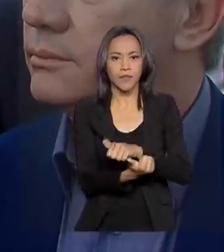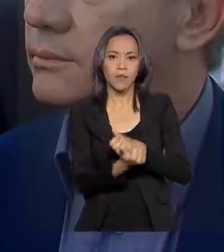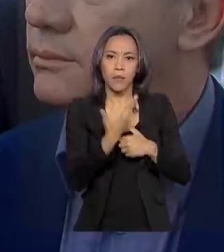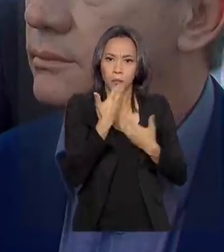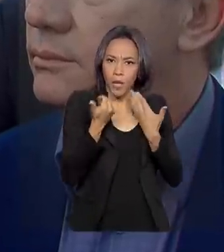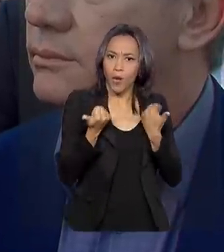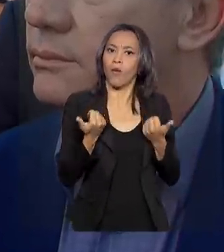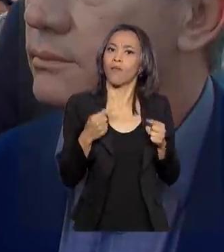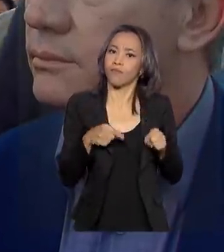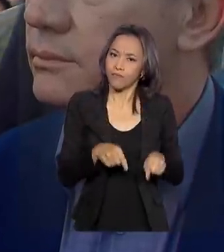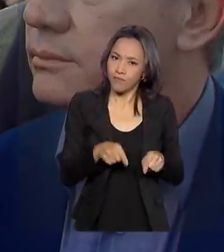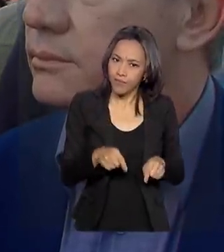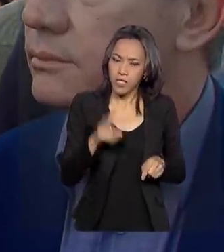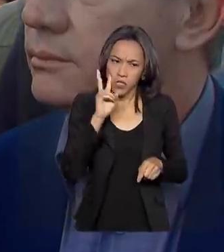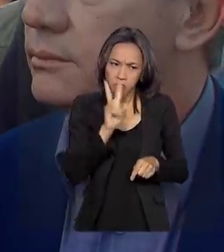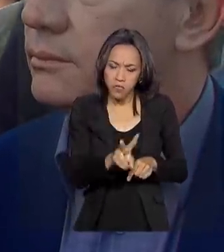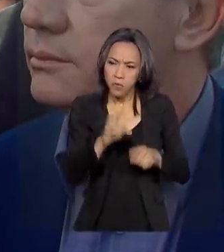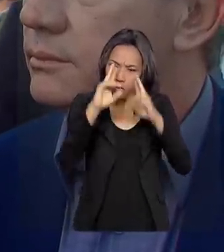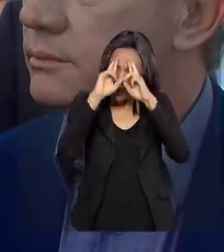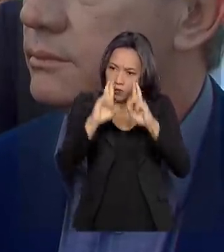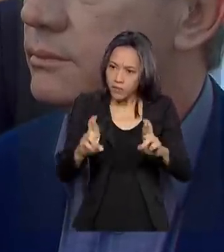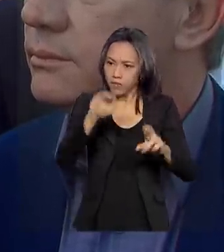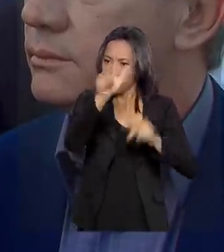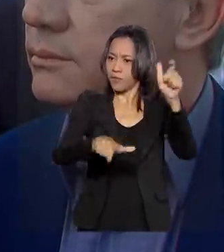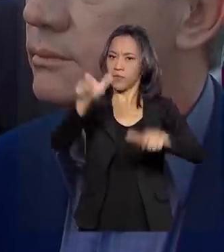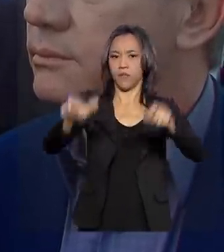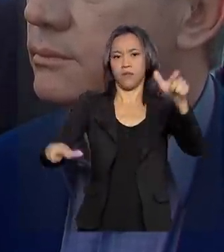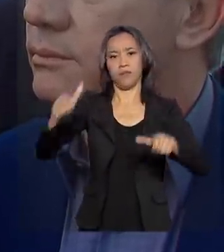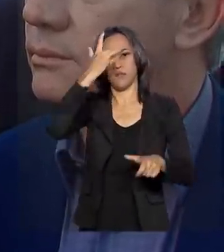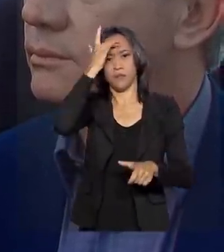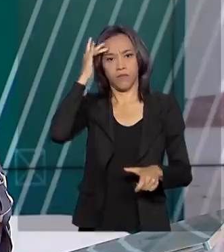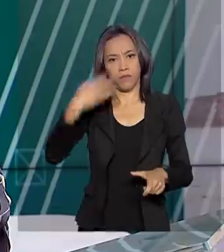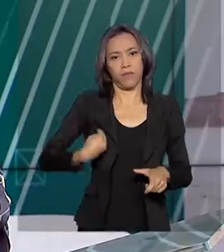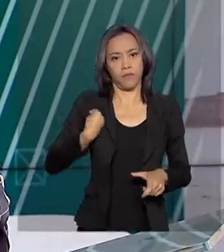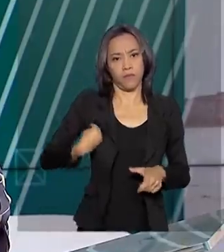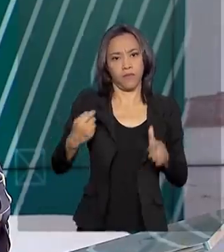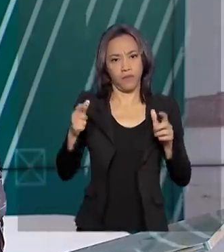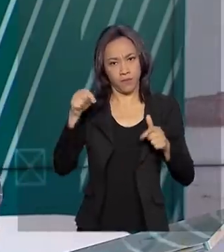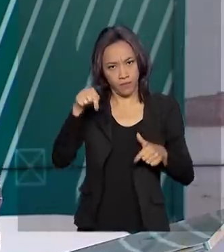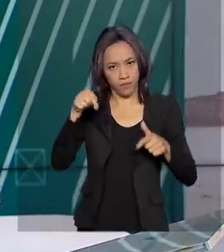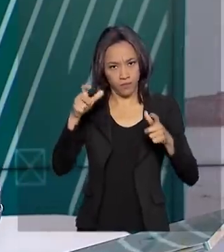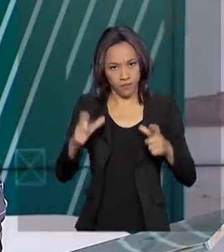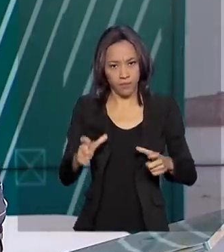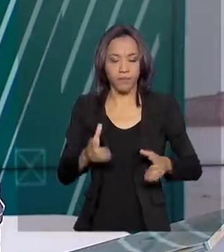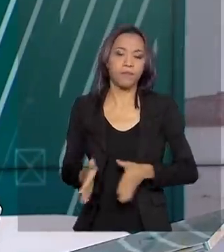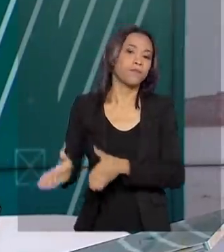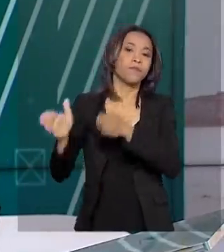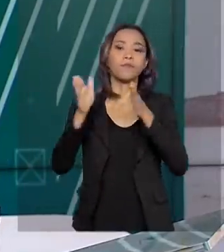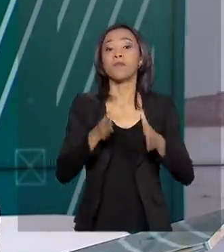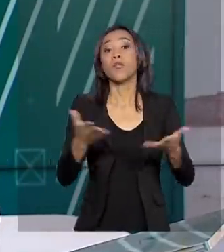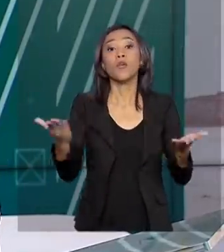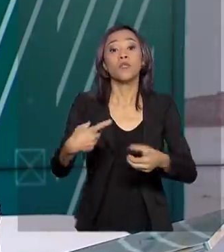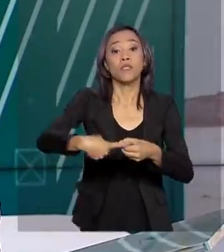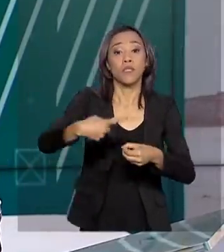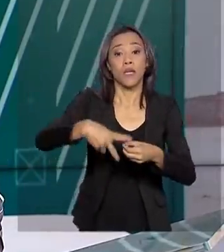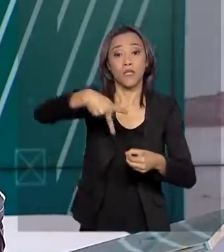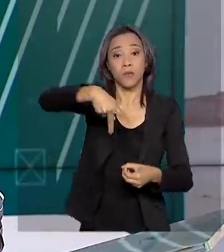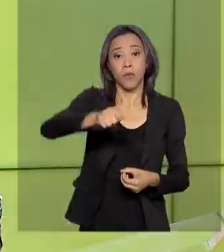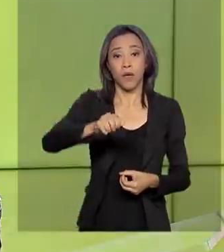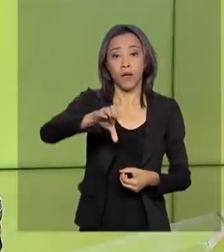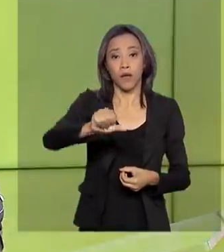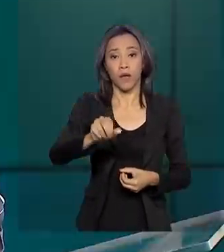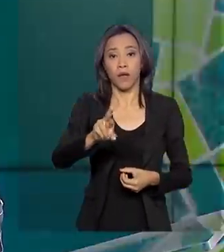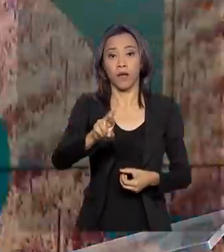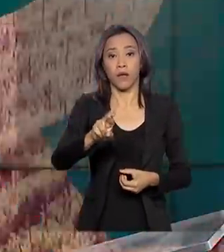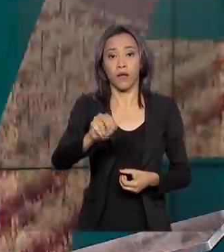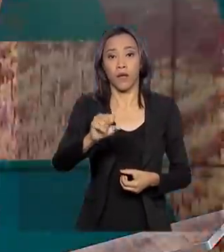a gente vê aqui é dignidade para essas pessoas que estão aqui. E hoje, em Pacaraima, o vice-presidente Hamilton